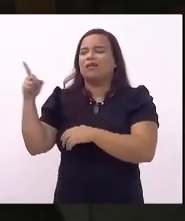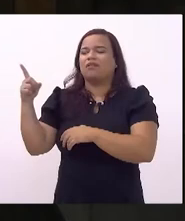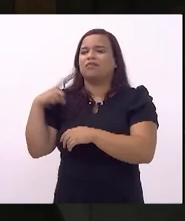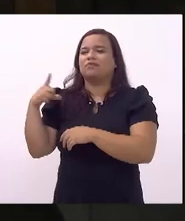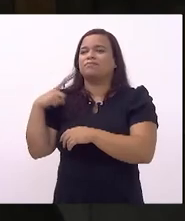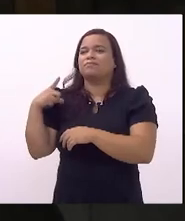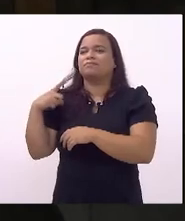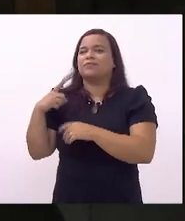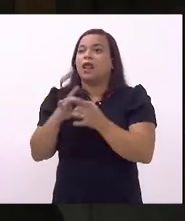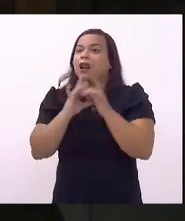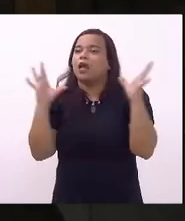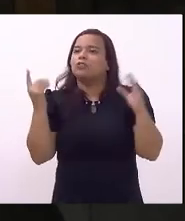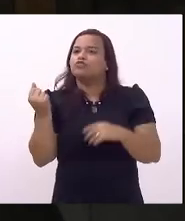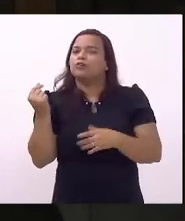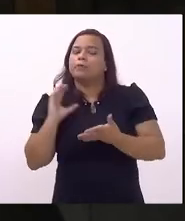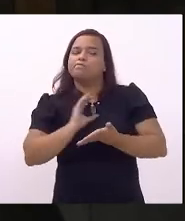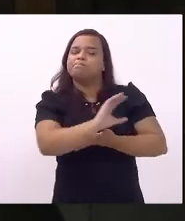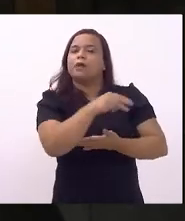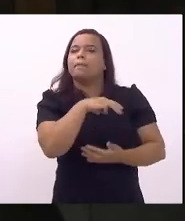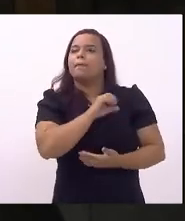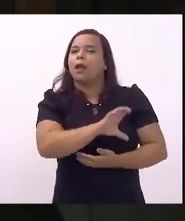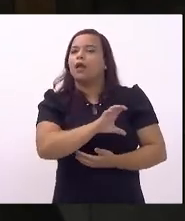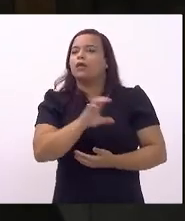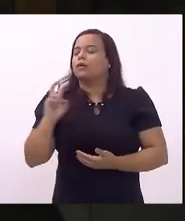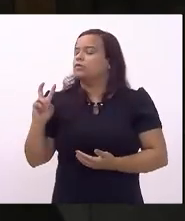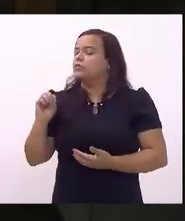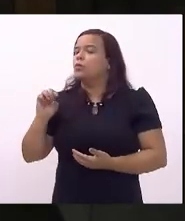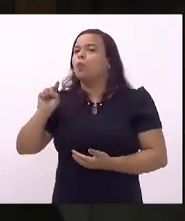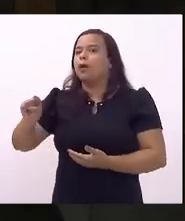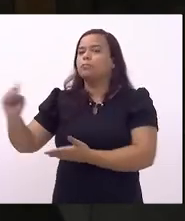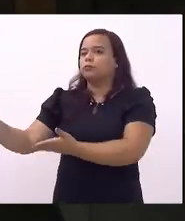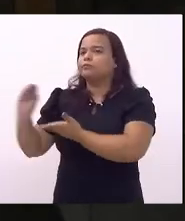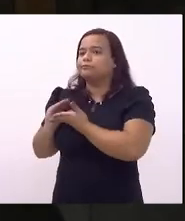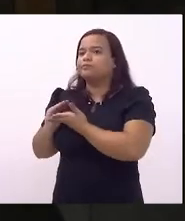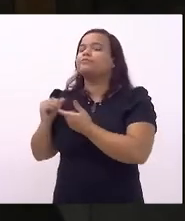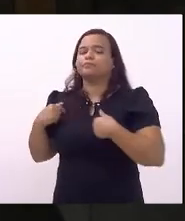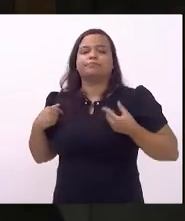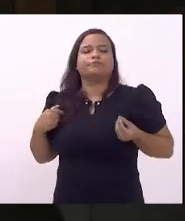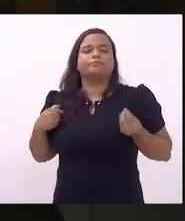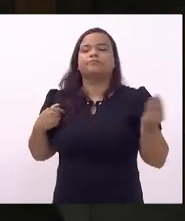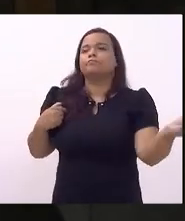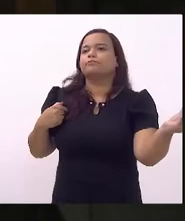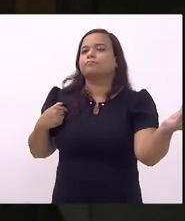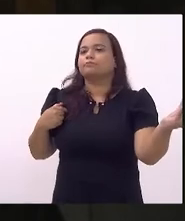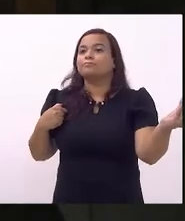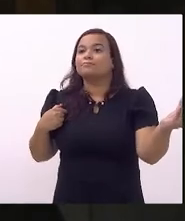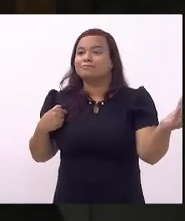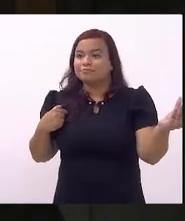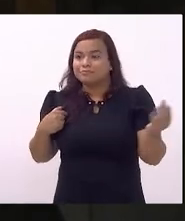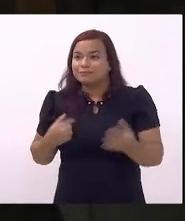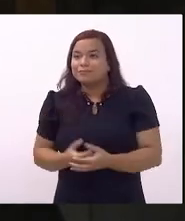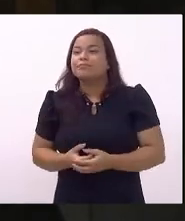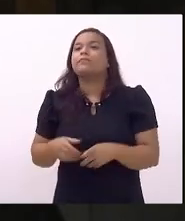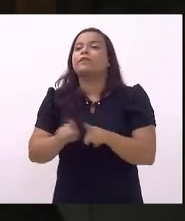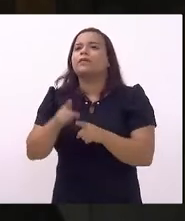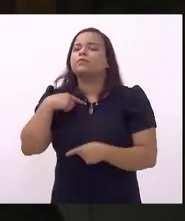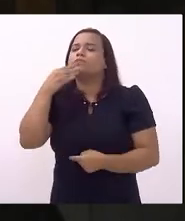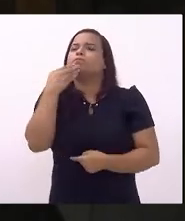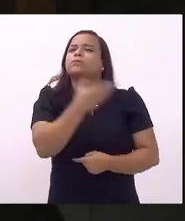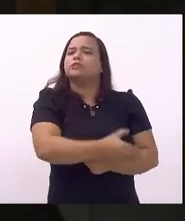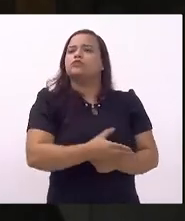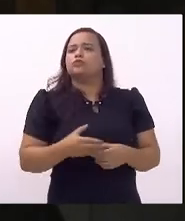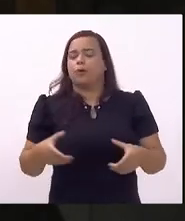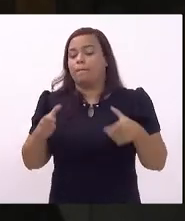liberar dinheiro do MEC pediam 50 mil reais e nesse caso chegaram a pedir uma barra de um quilo de ouro